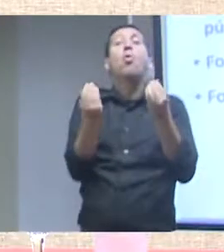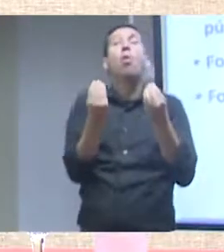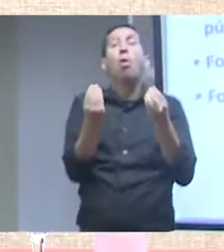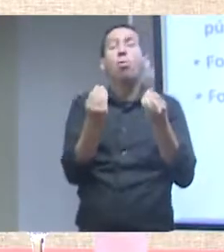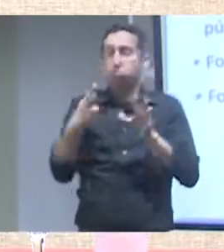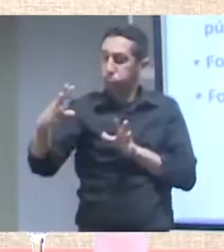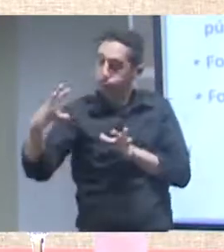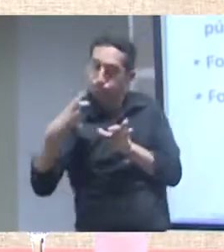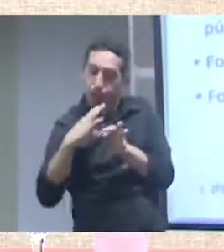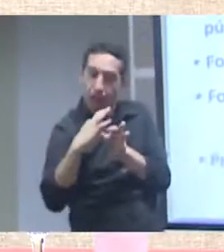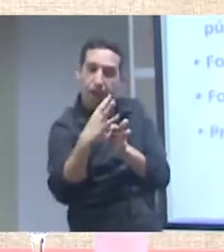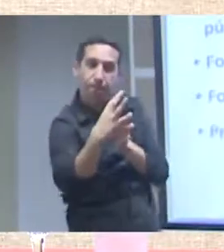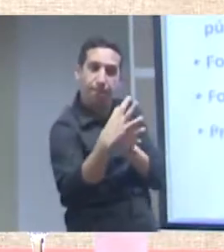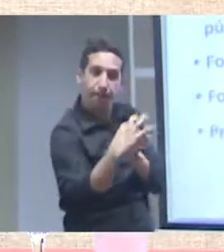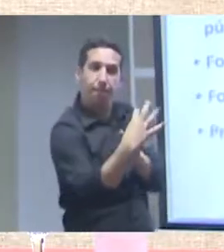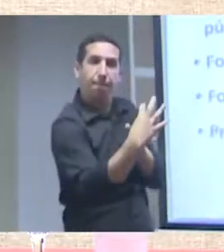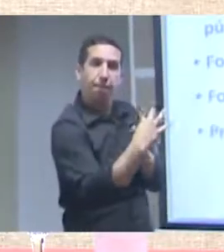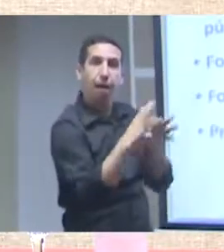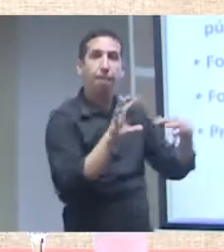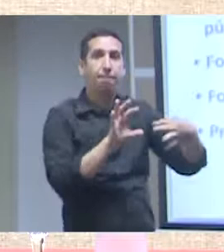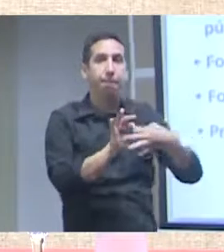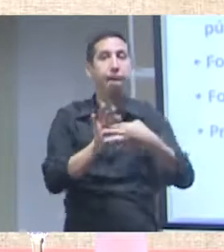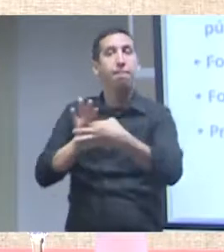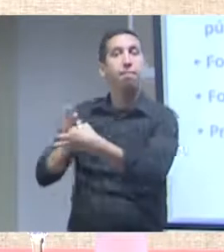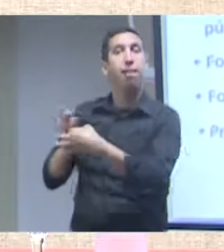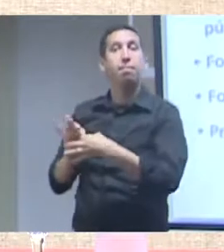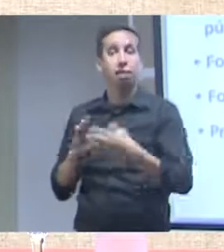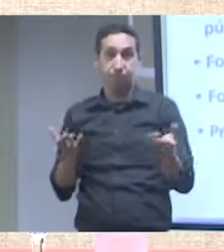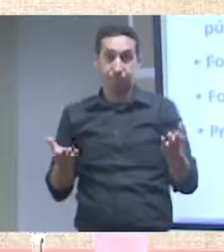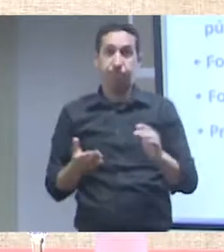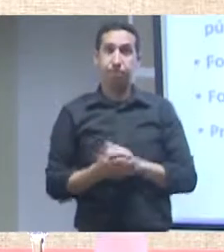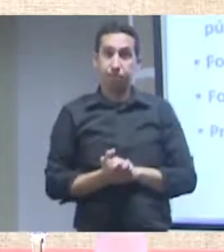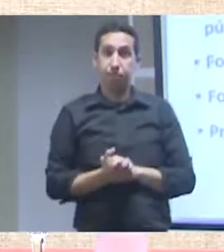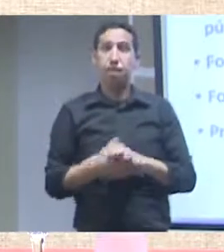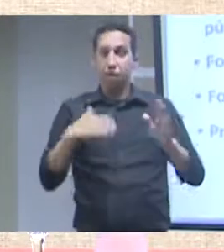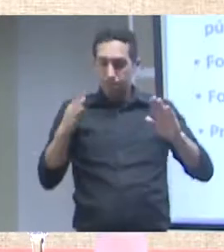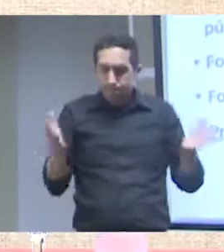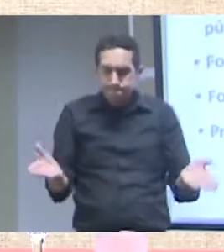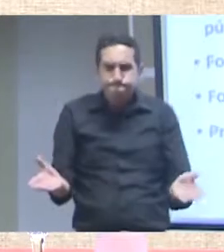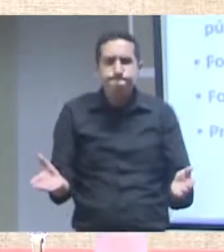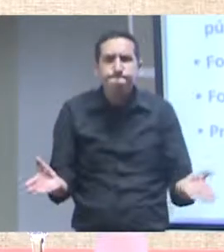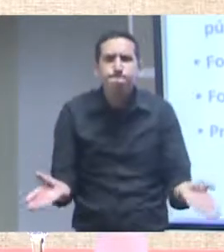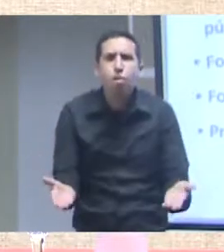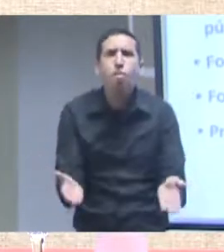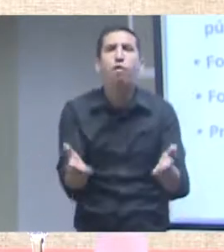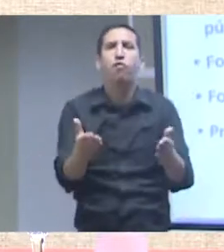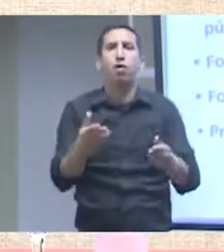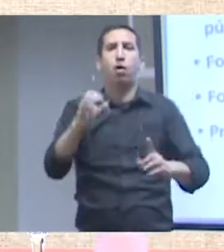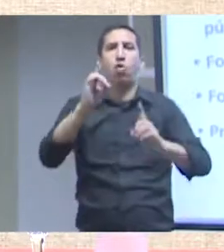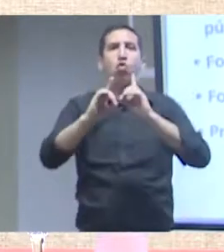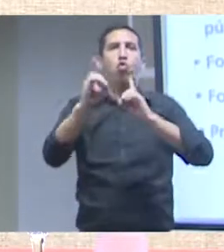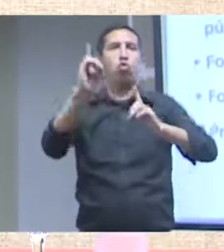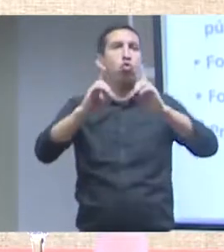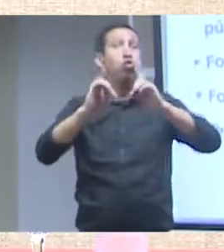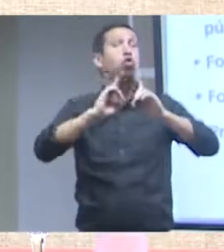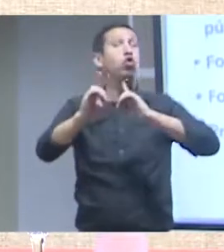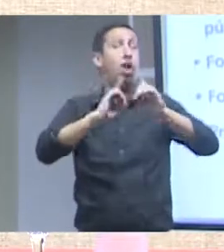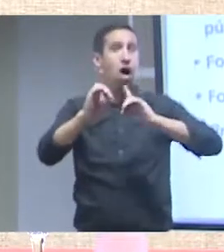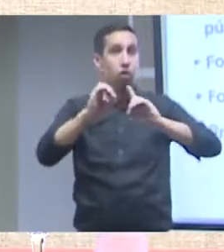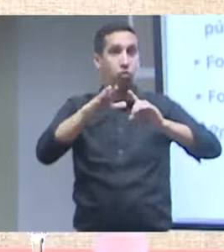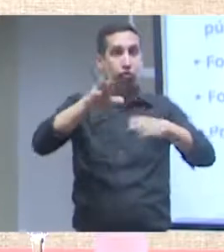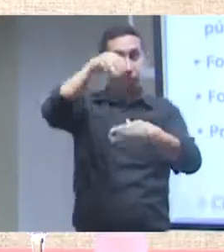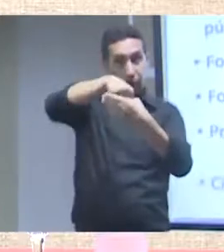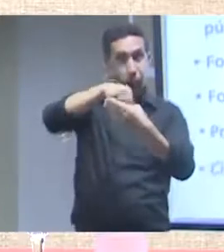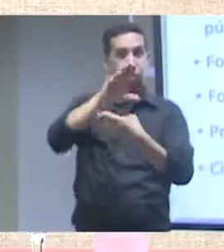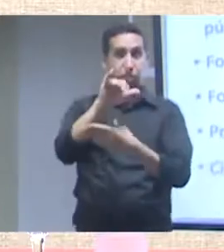Promover a polifonia e o grande diálogo na ciência. Portanto, é trazer todos esses envolvidos à mesa. E,